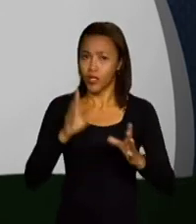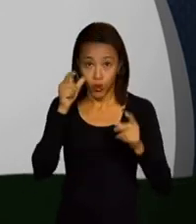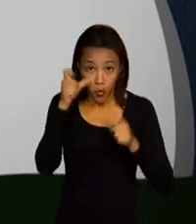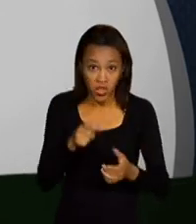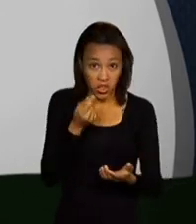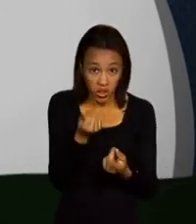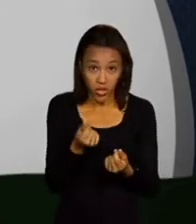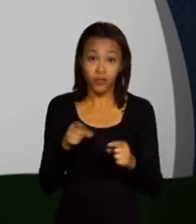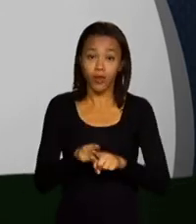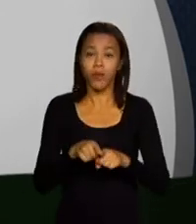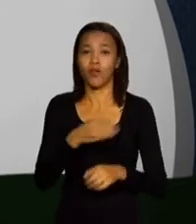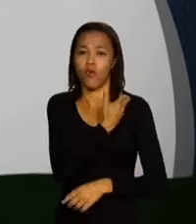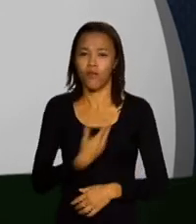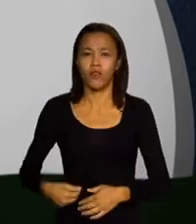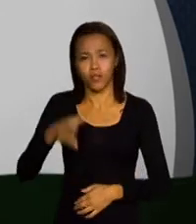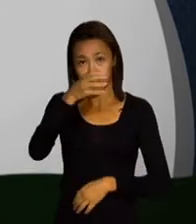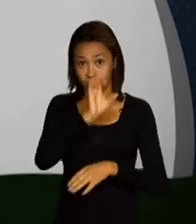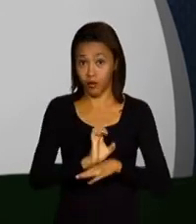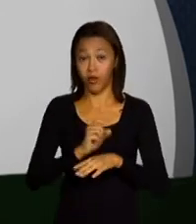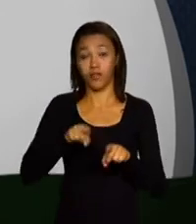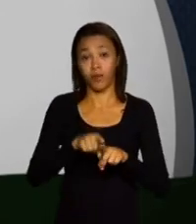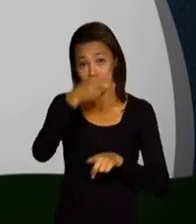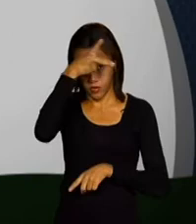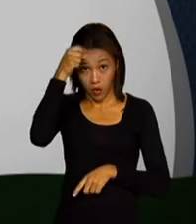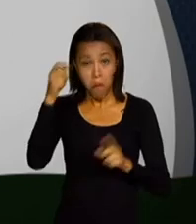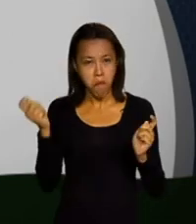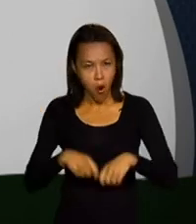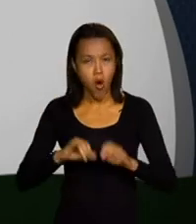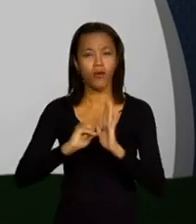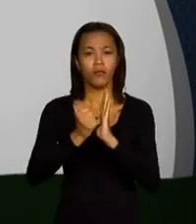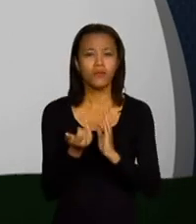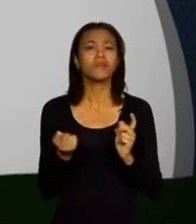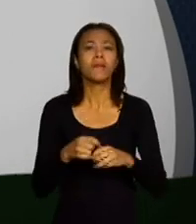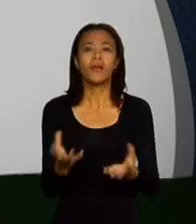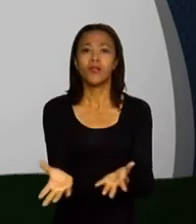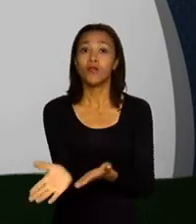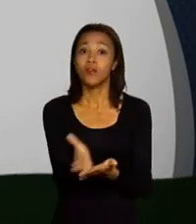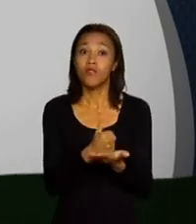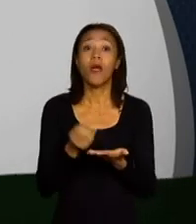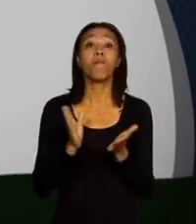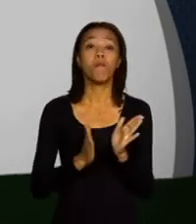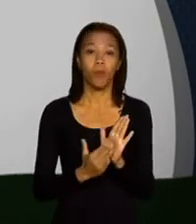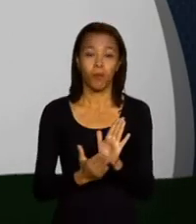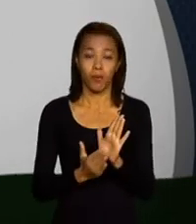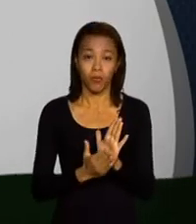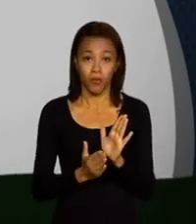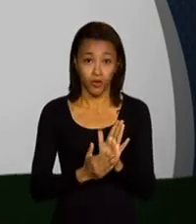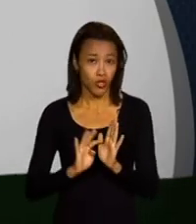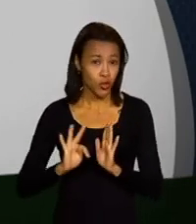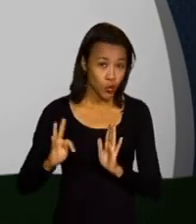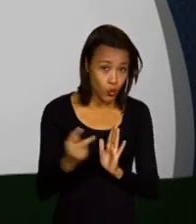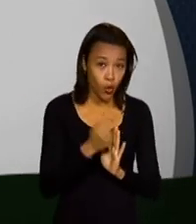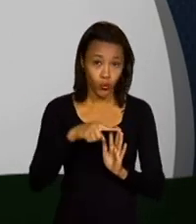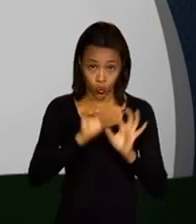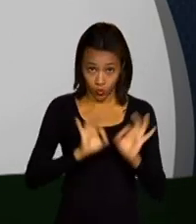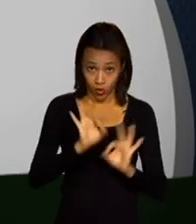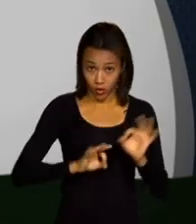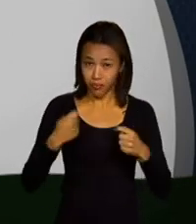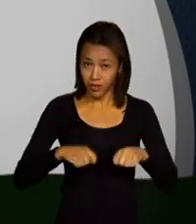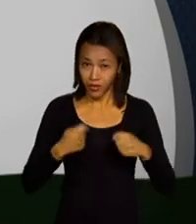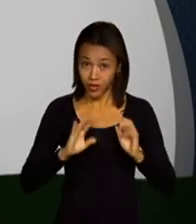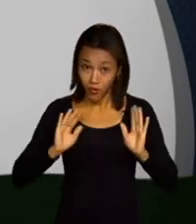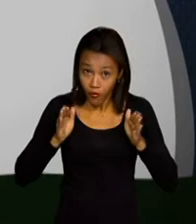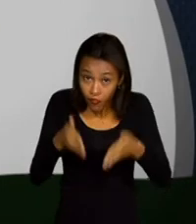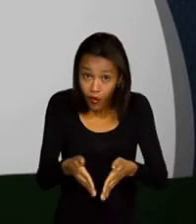e governos estaduais e municipais podem se inscrever e enviar propostas. Todos os projetos devem